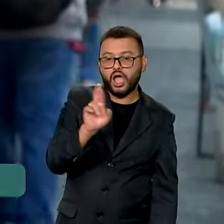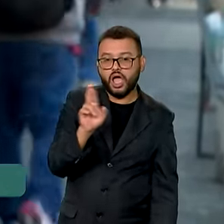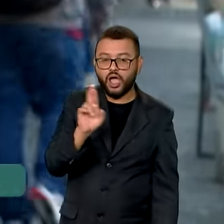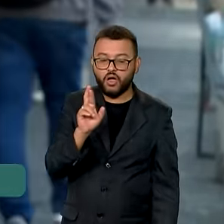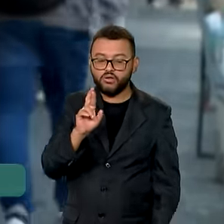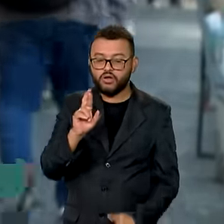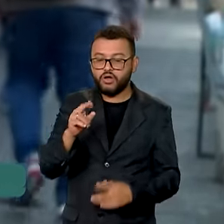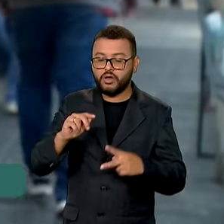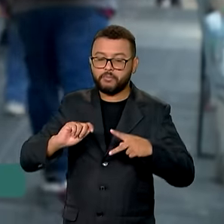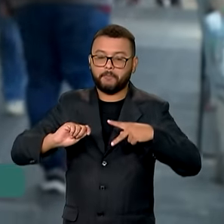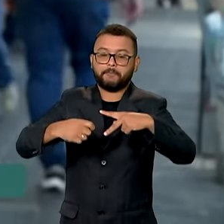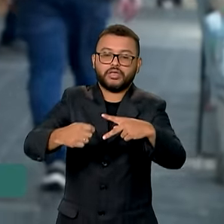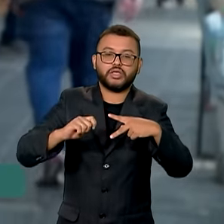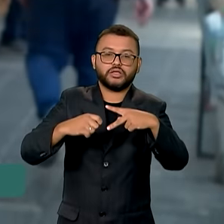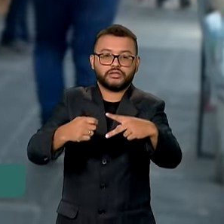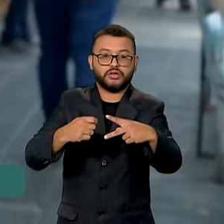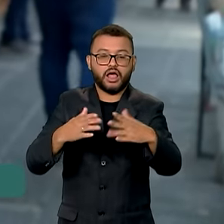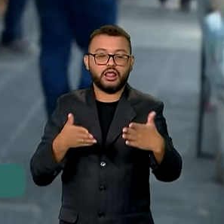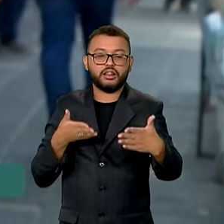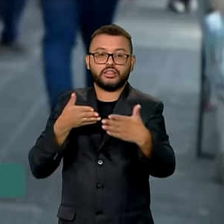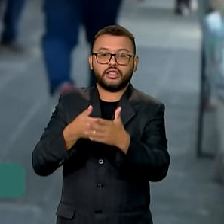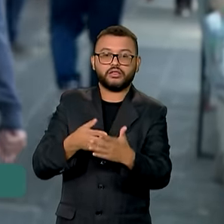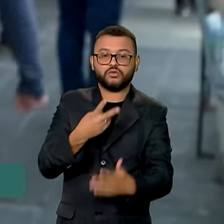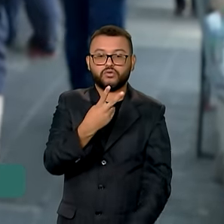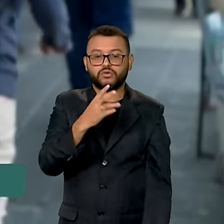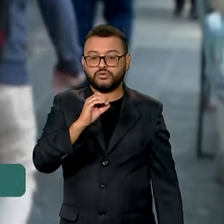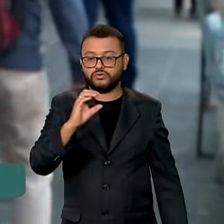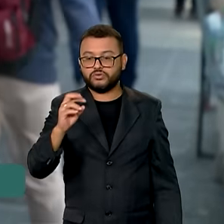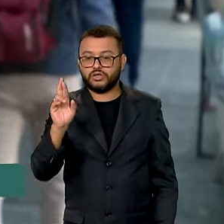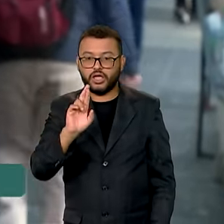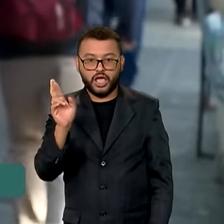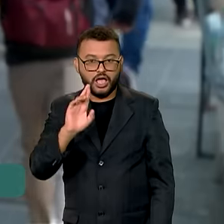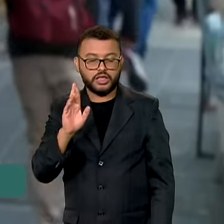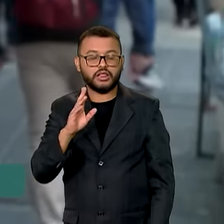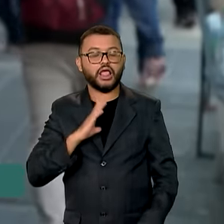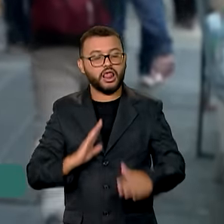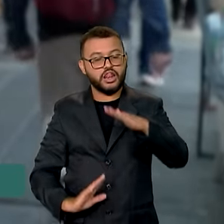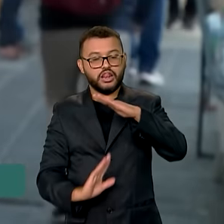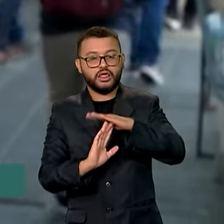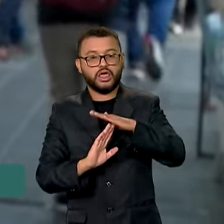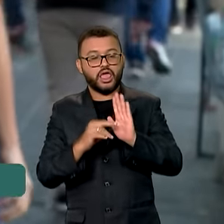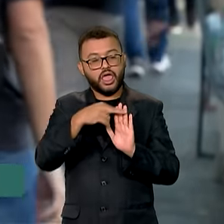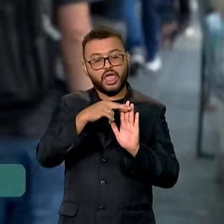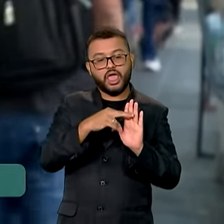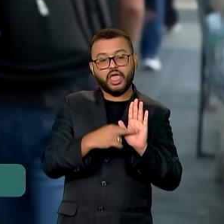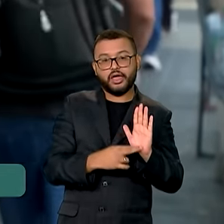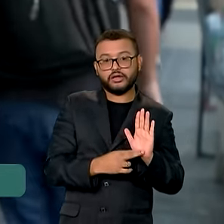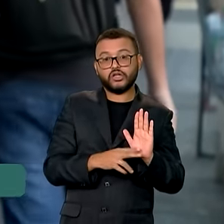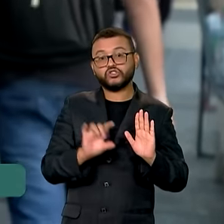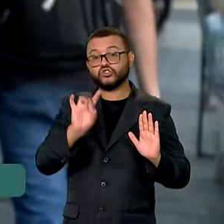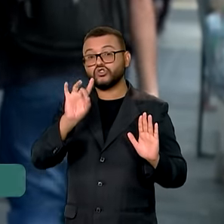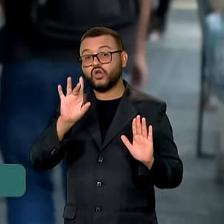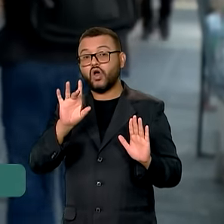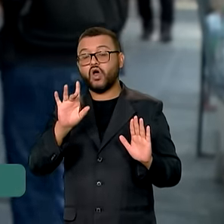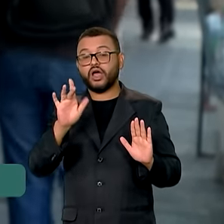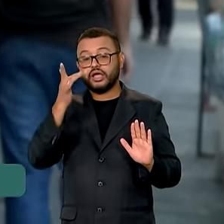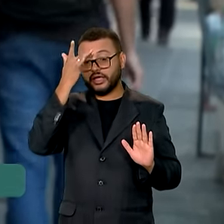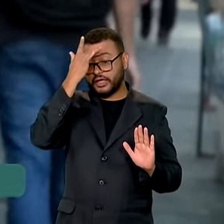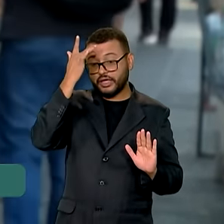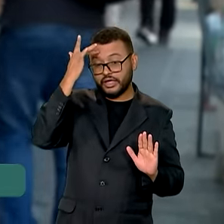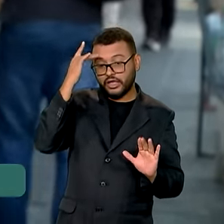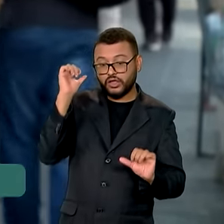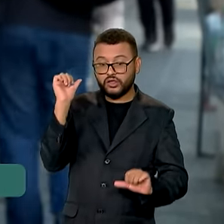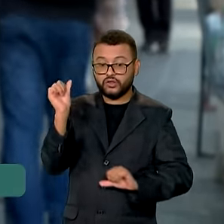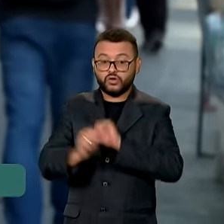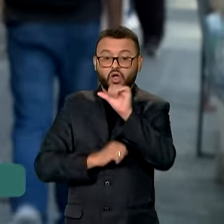transações de no máximo R$ 200,00 também. Mas essa regra, ela só vale para quem mudar de